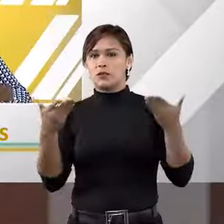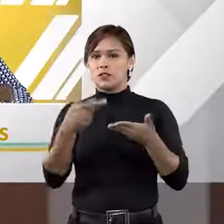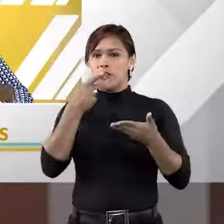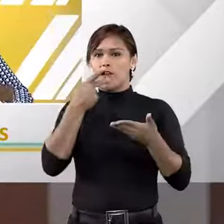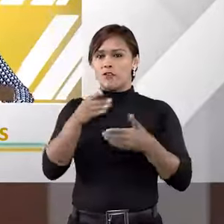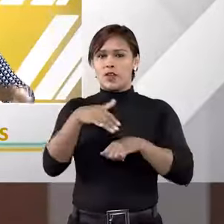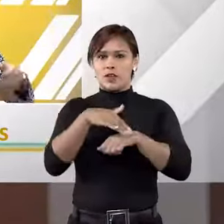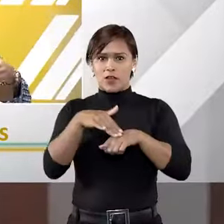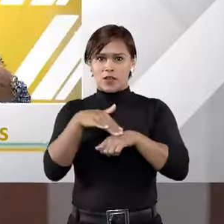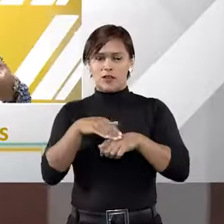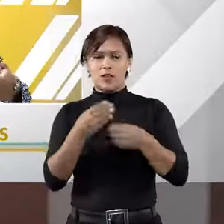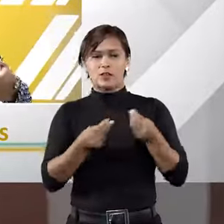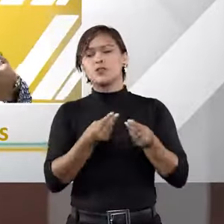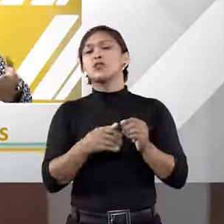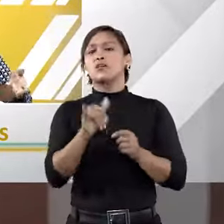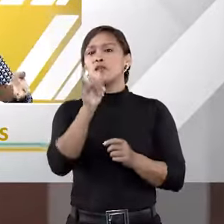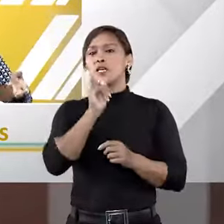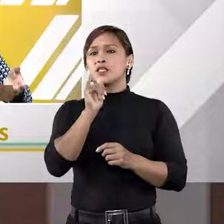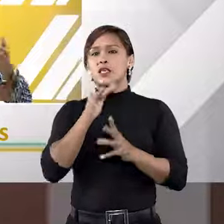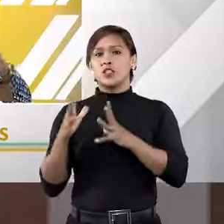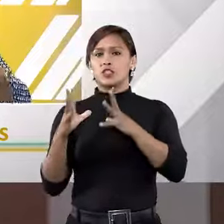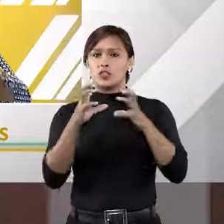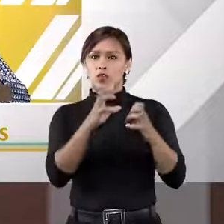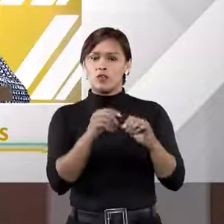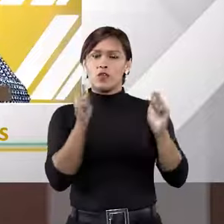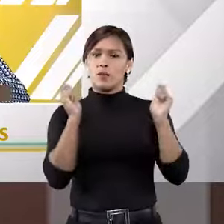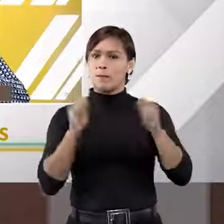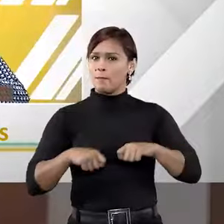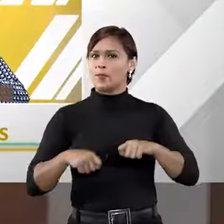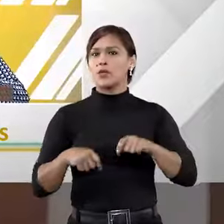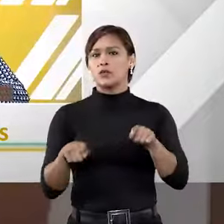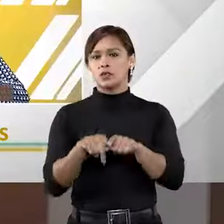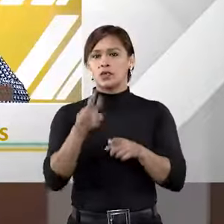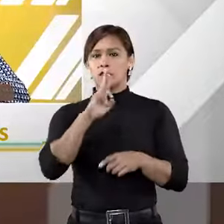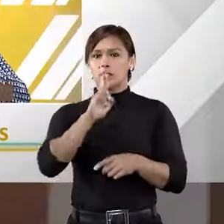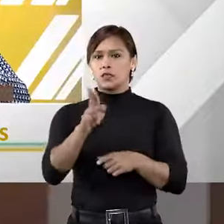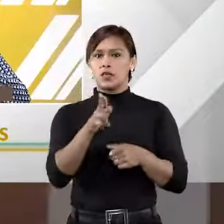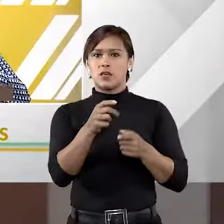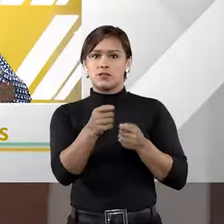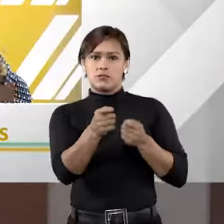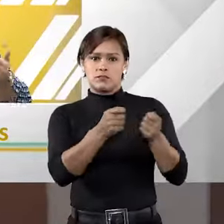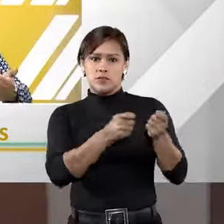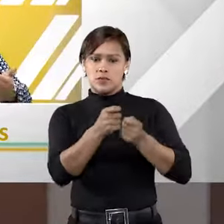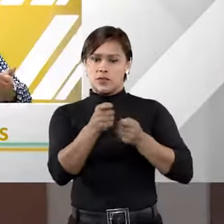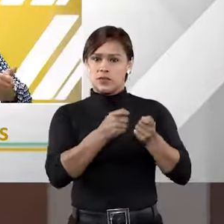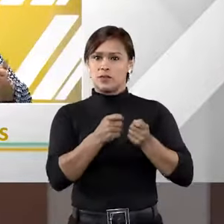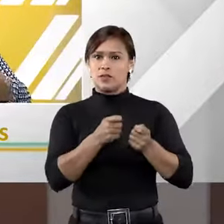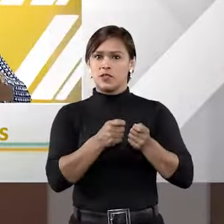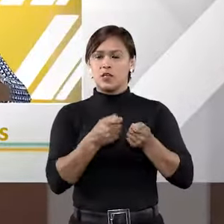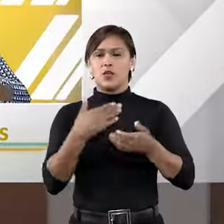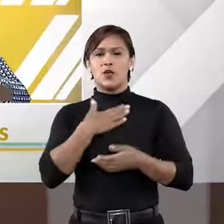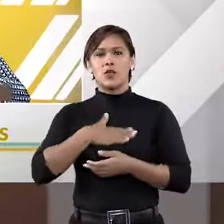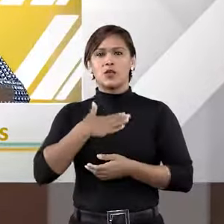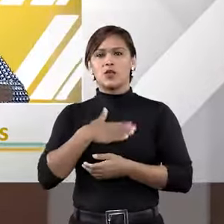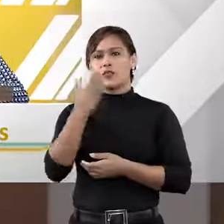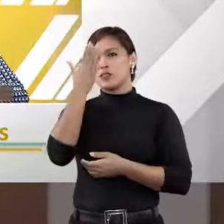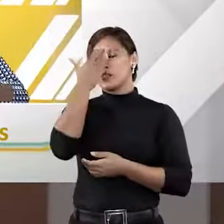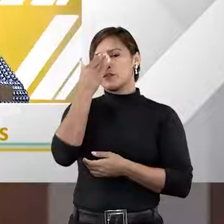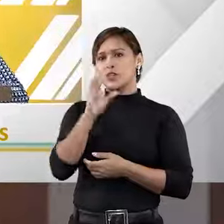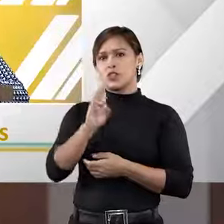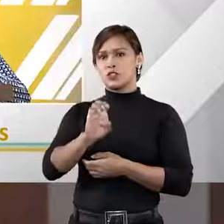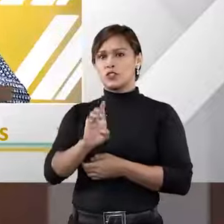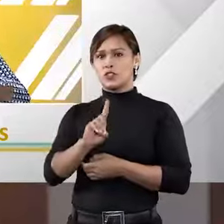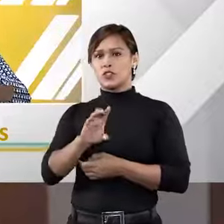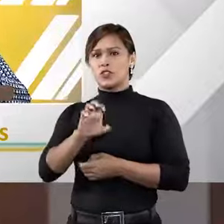nessa nossa conversa sobre exemplos de conflitos que podem ser solucionados por arbitragem. gostaria então de saber do professor